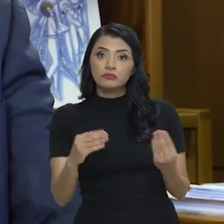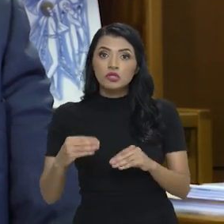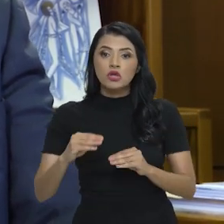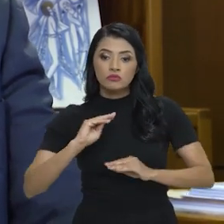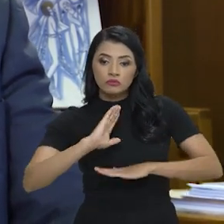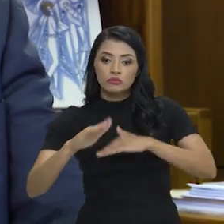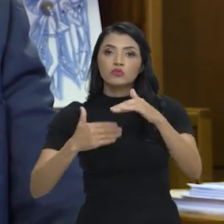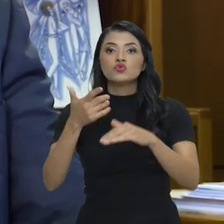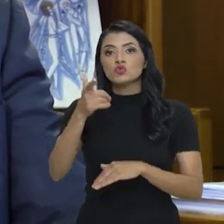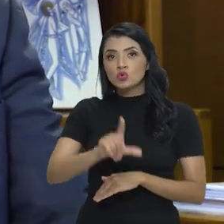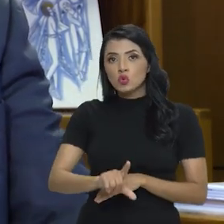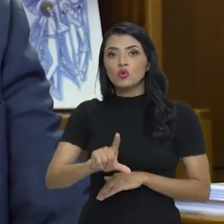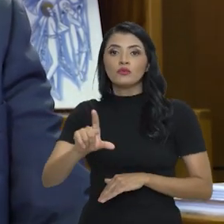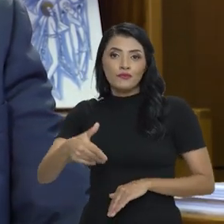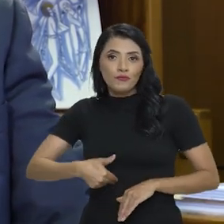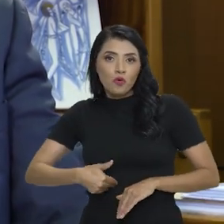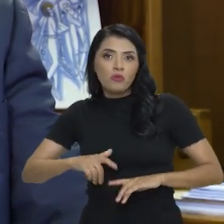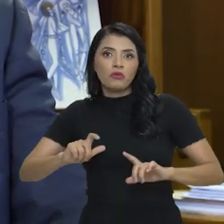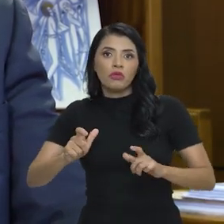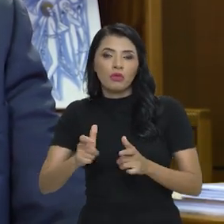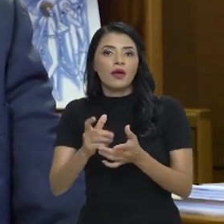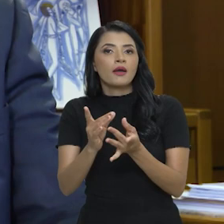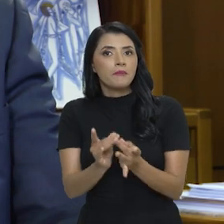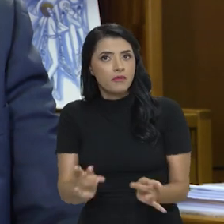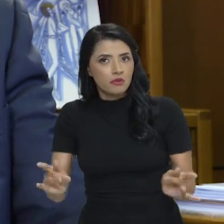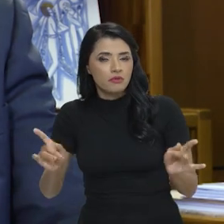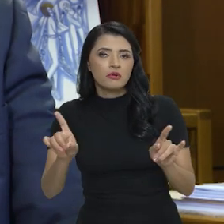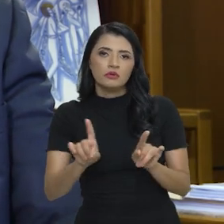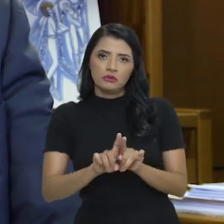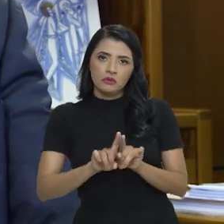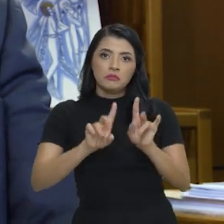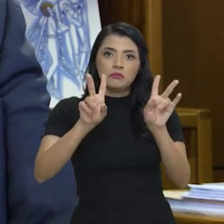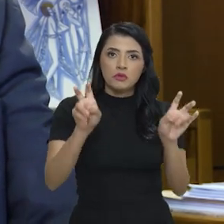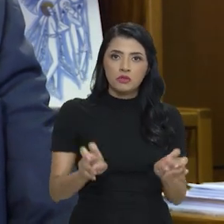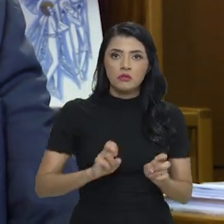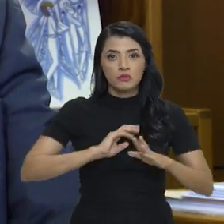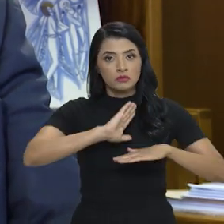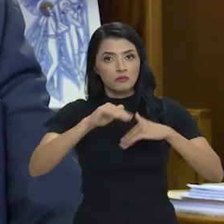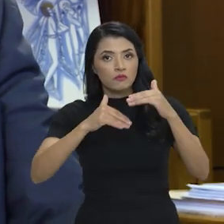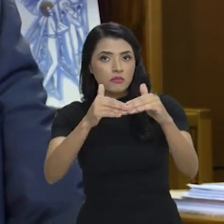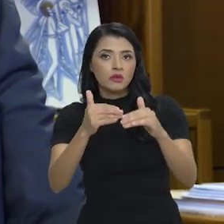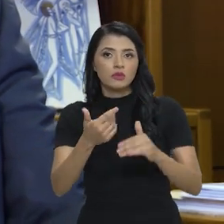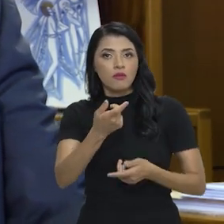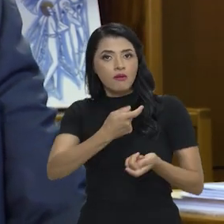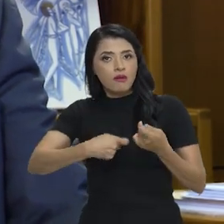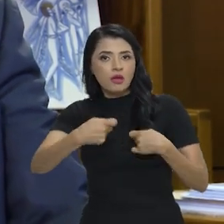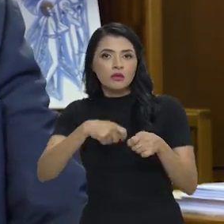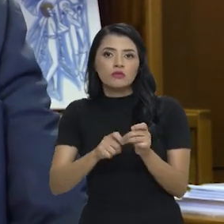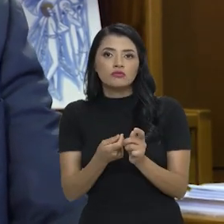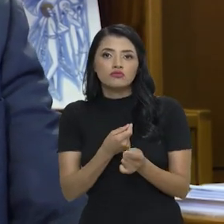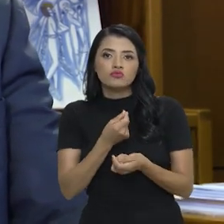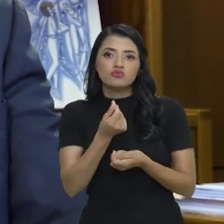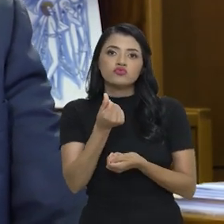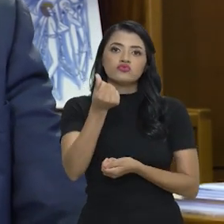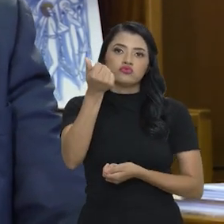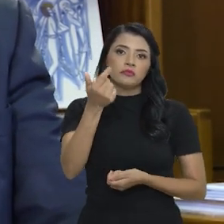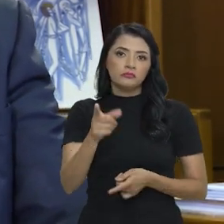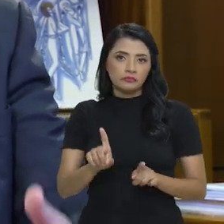acabar com a fome de novo, trazer, retomar a pauta de desenvolvimento, crescimento da renda